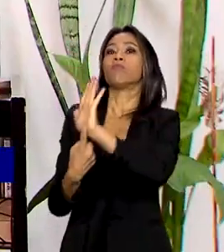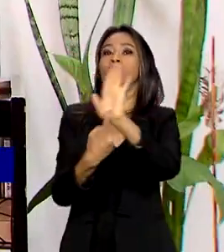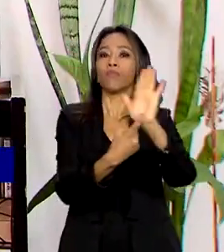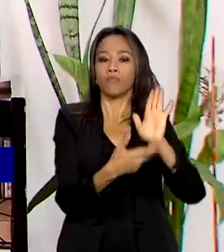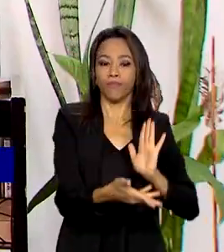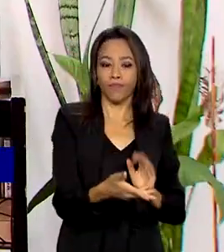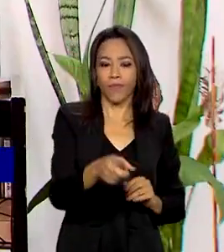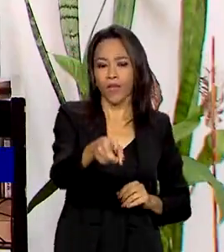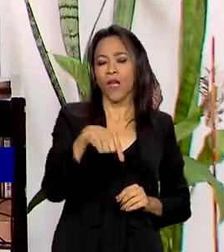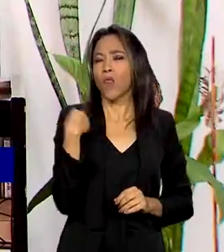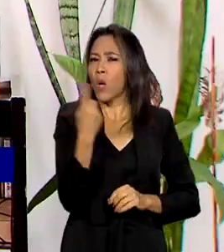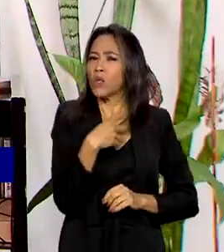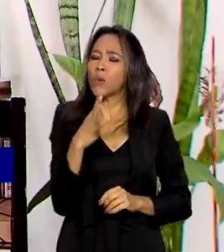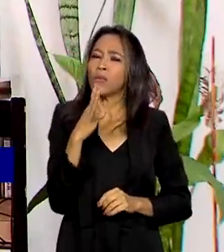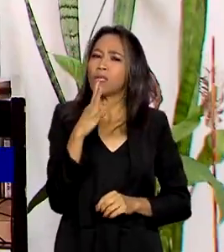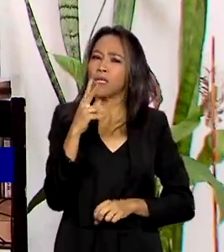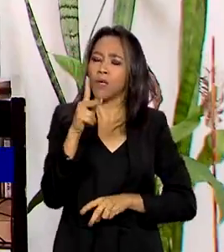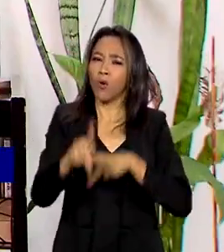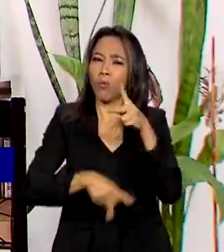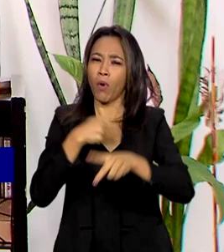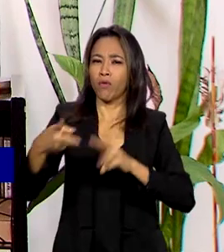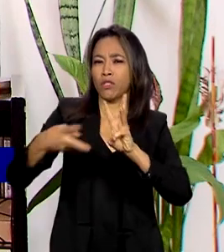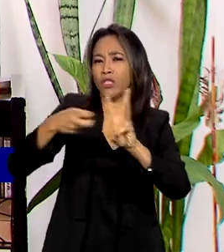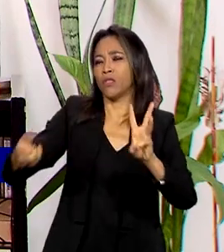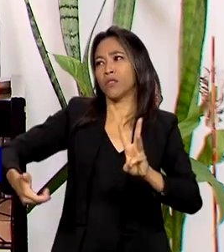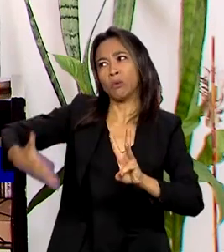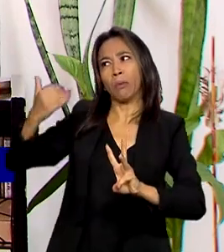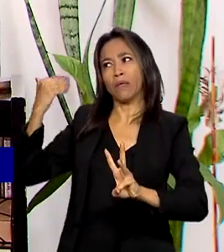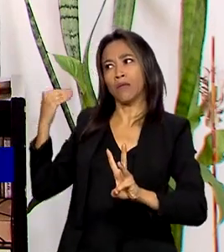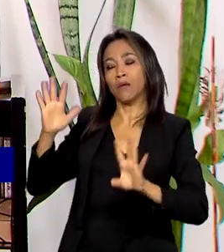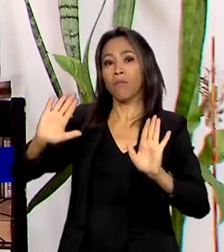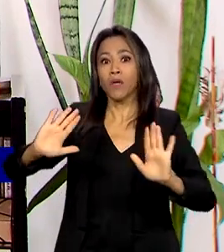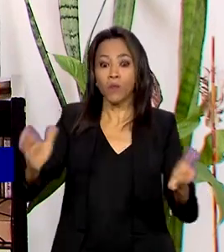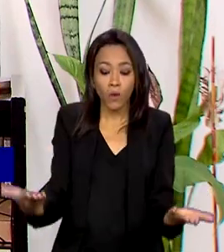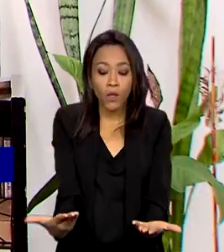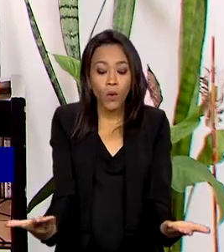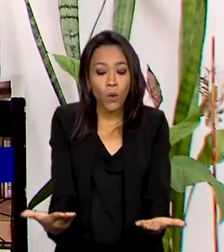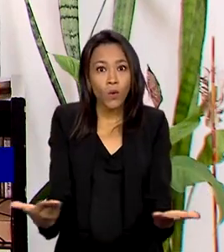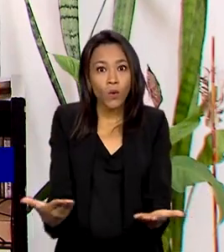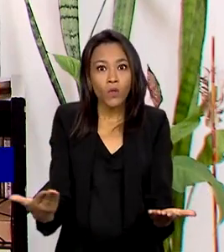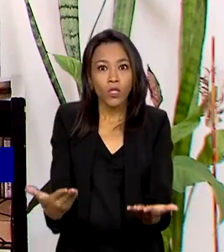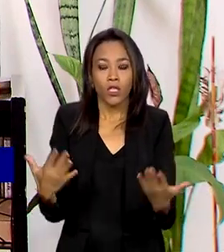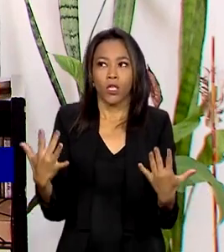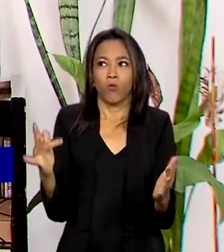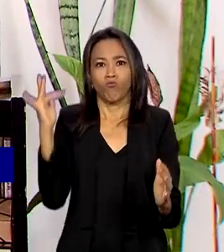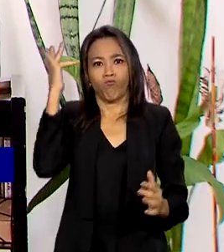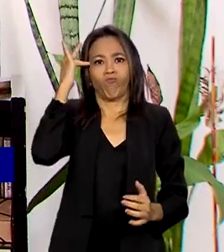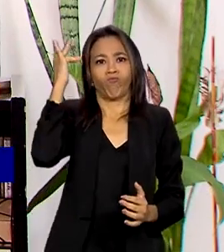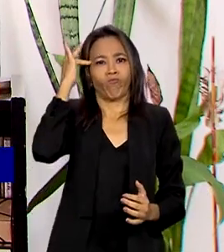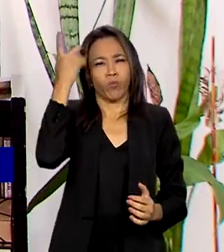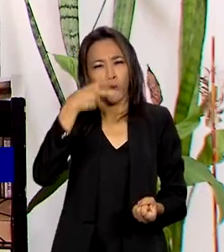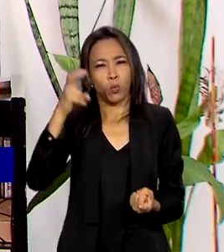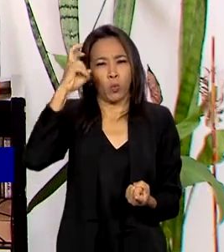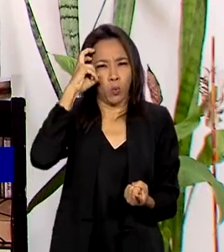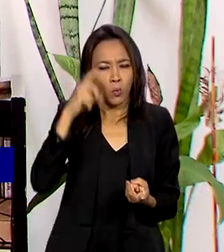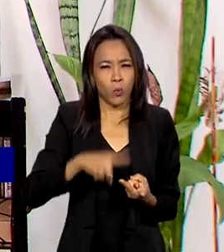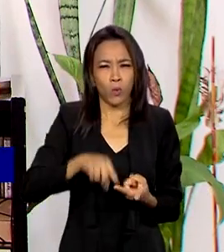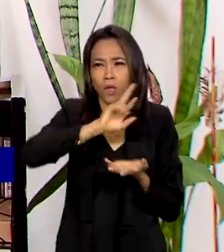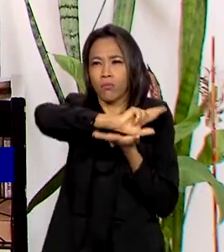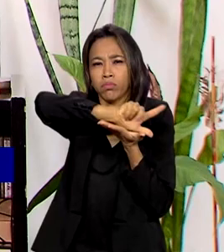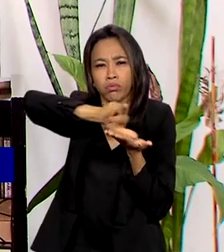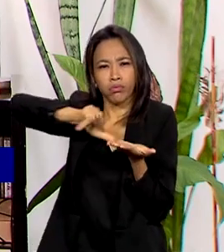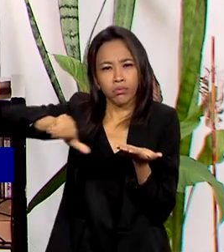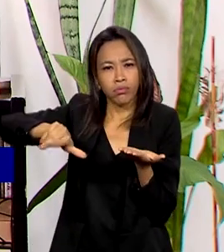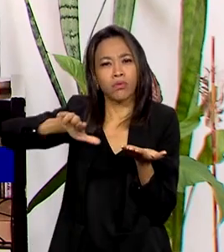passado, mas hoje tem um presente muito rico em termos de riqueza cultural, em termos de diversidade.